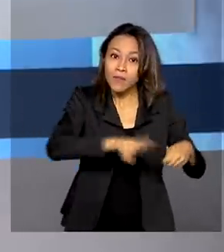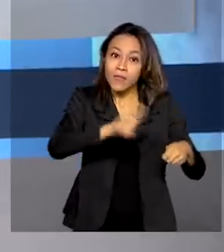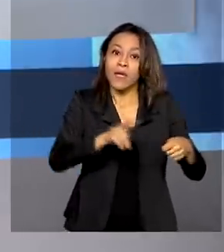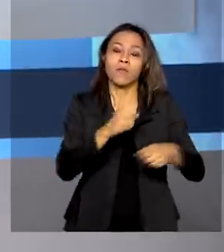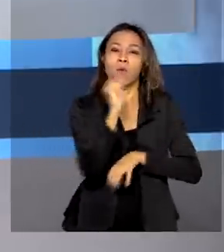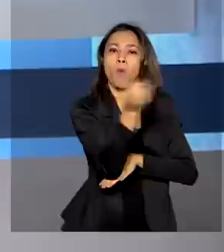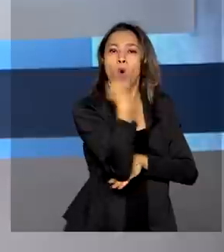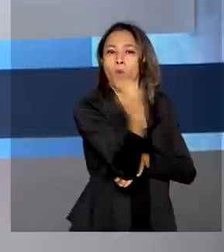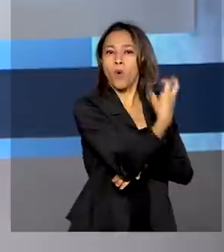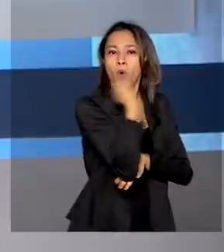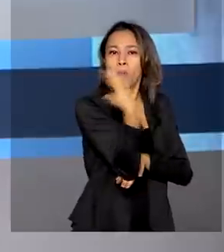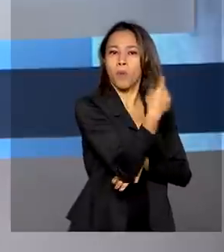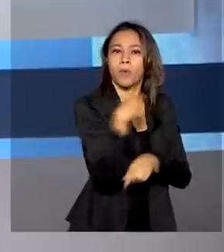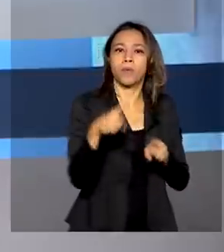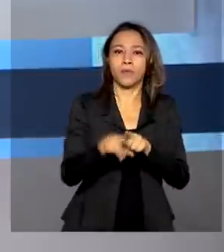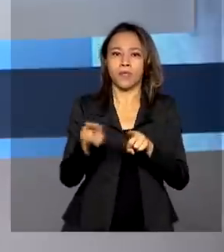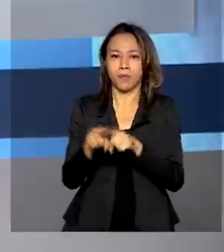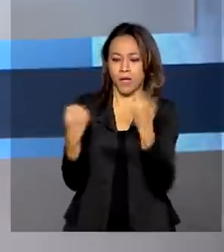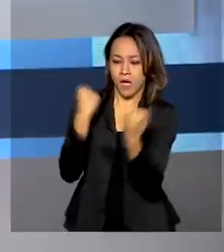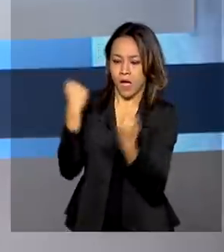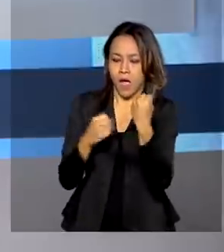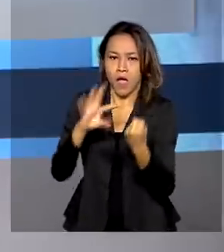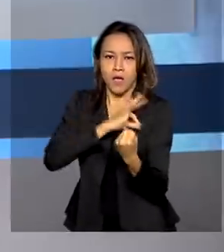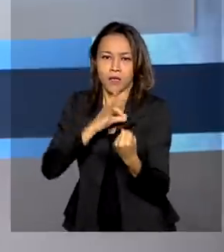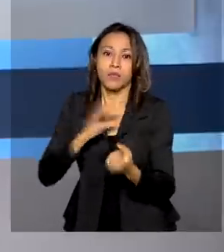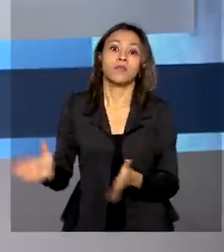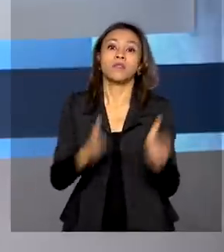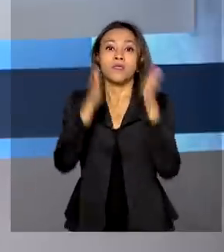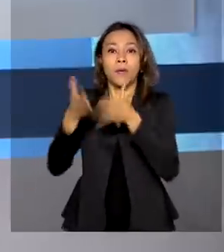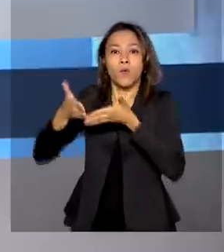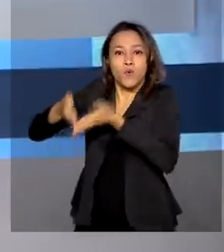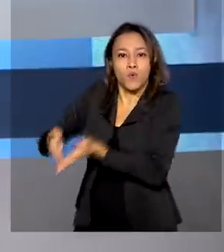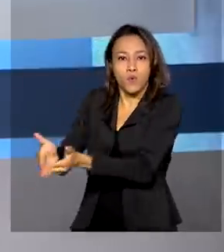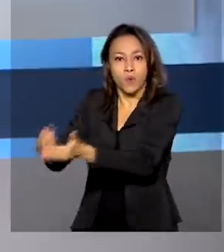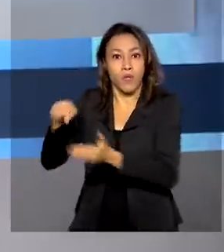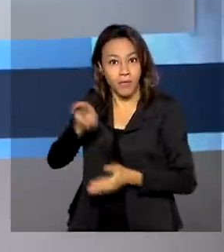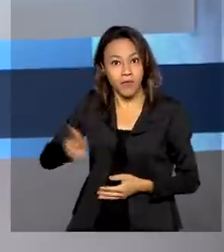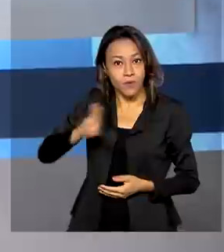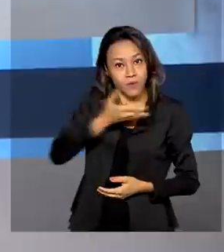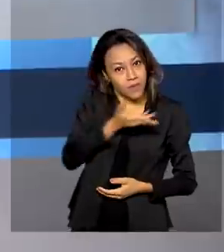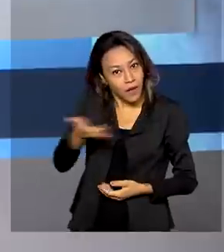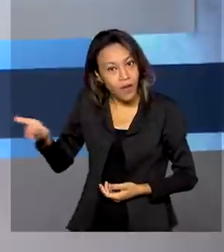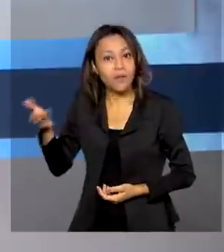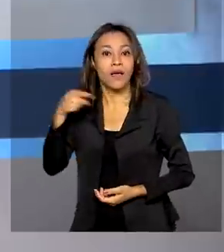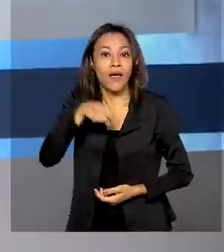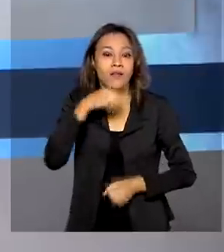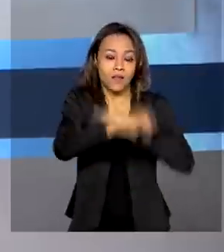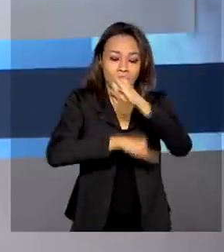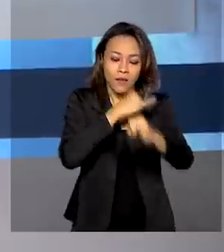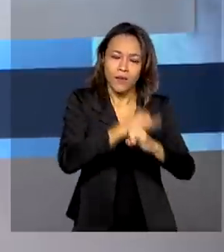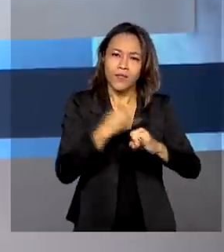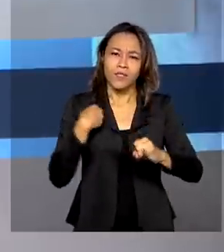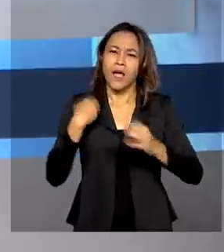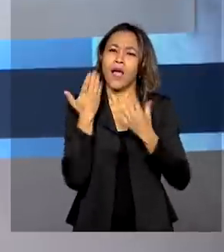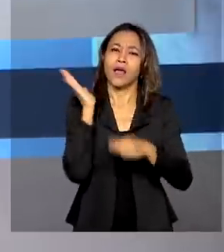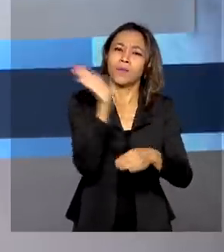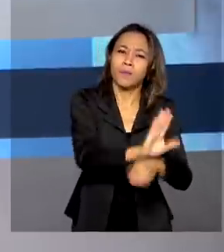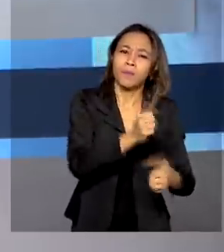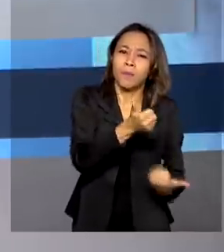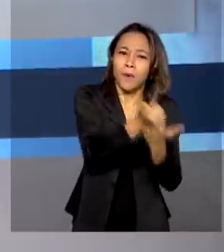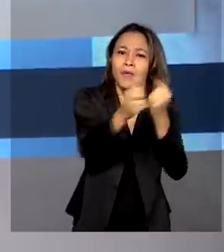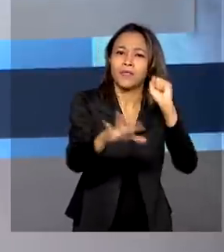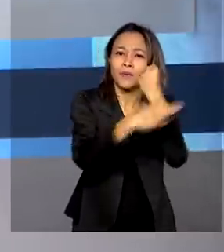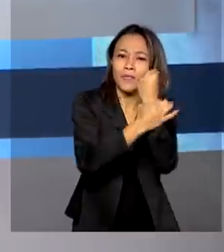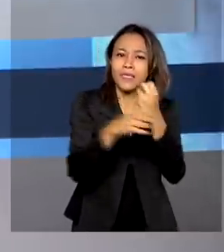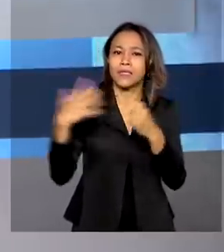viaturas e embarcações em todos os lugares do Brasil. A tecnologia amplia as soluções para as áreas de segurança, saúde e